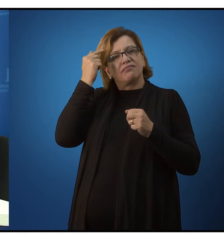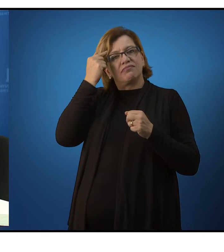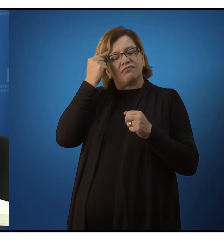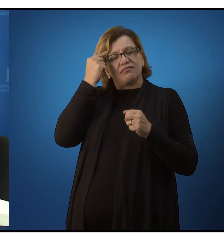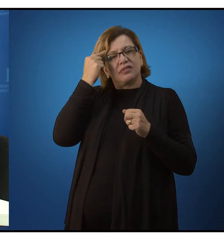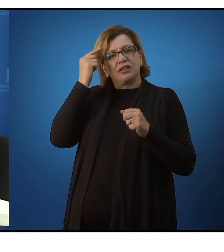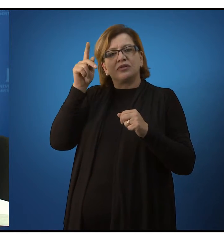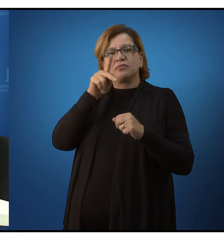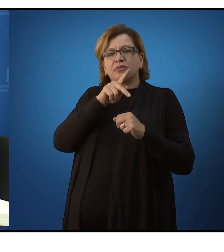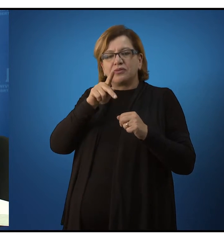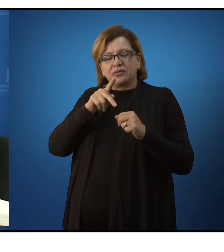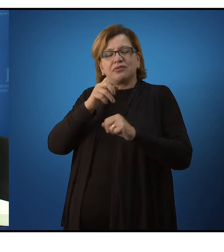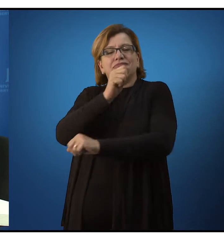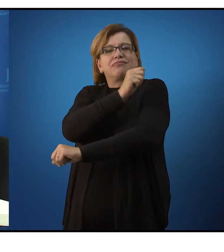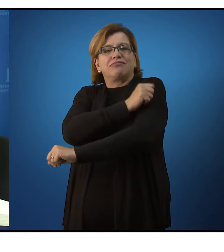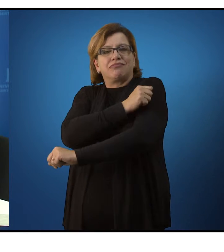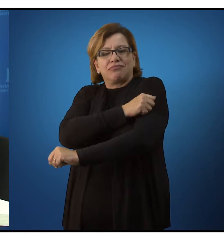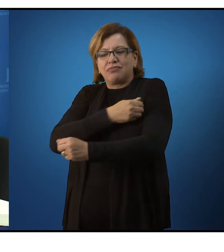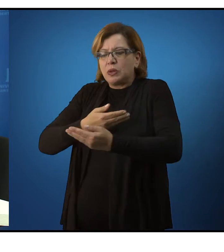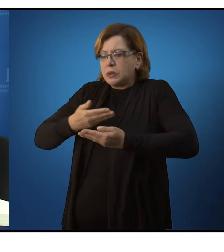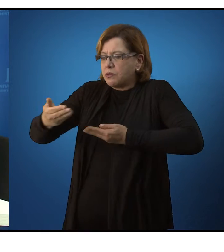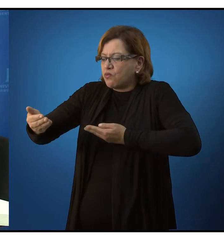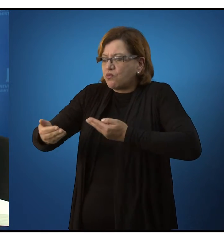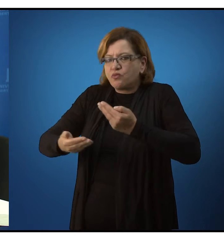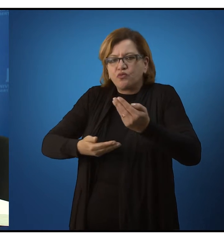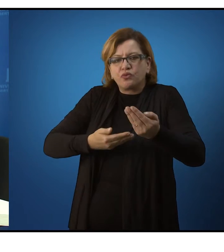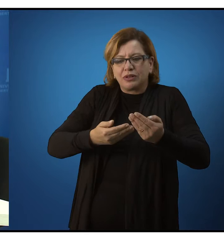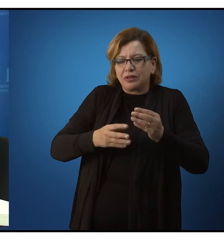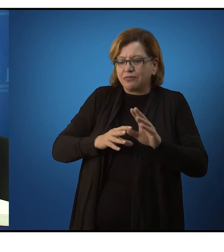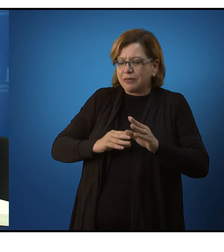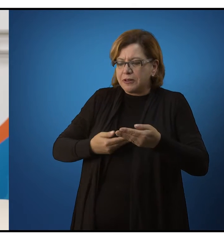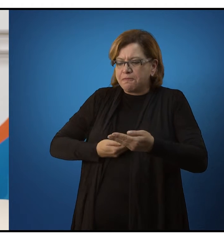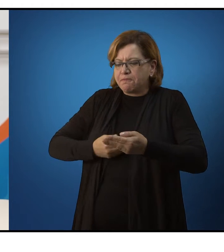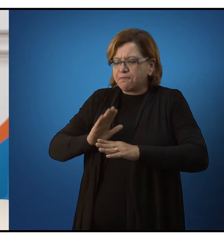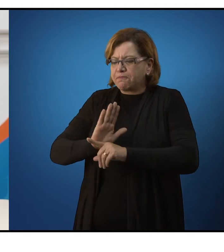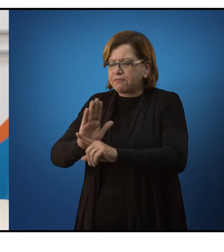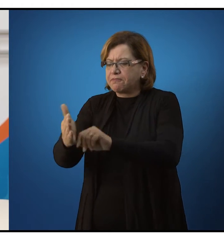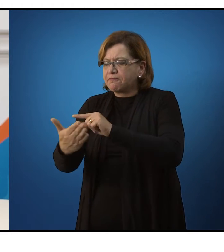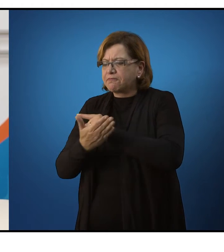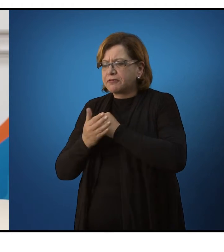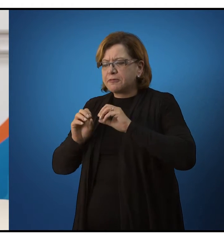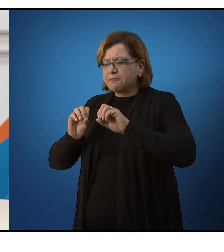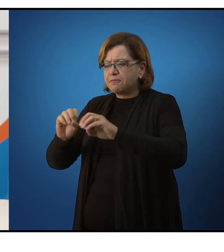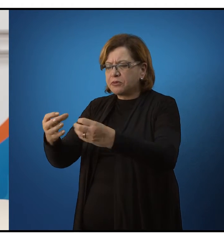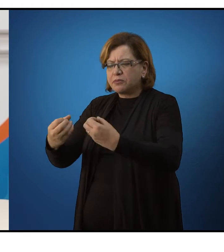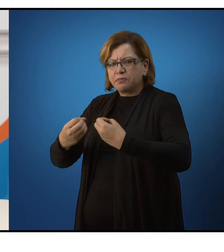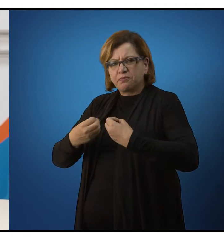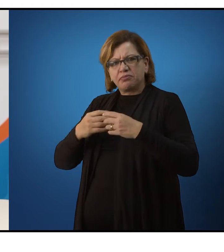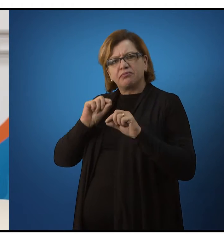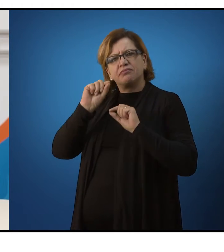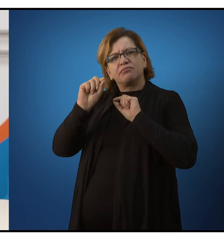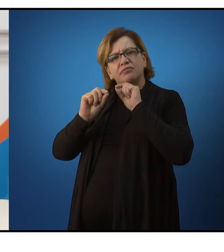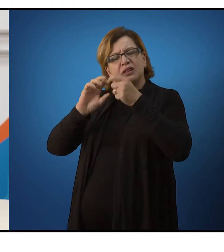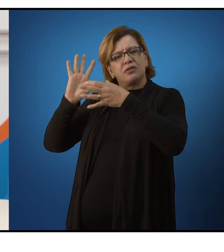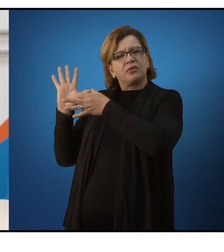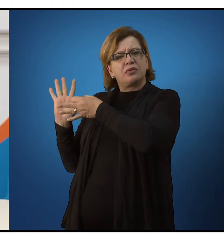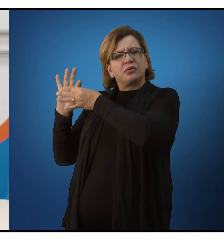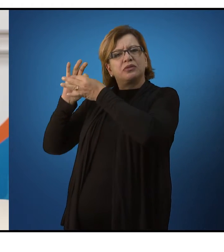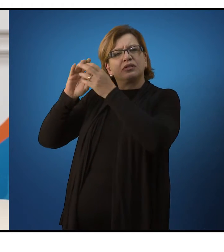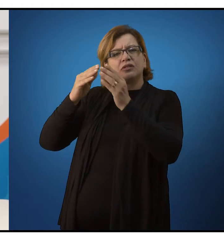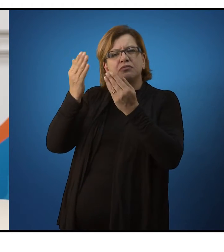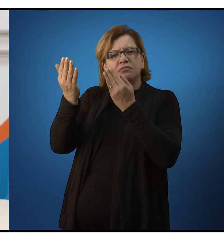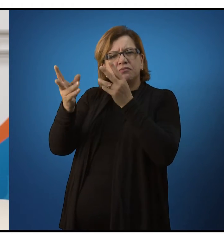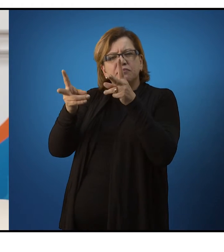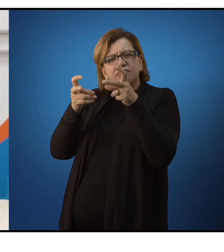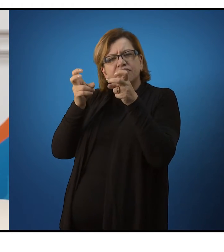ou do aluno e vice-versa. O professor aprende também com o aluno. Esse contexto, essa análise social